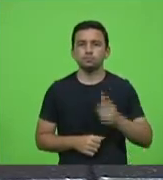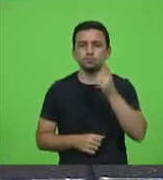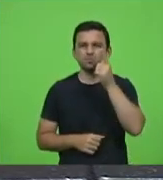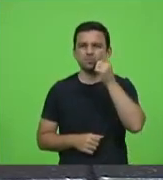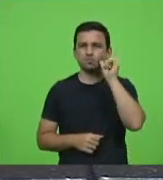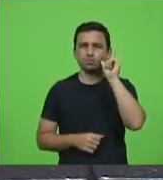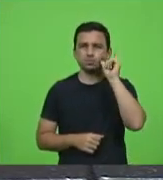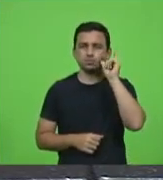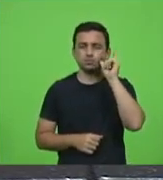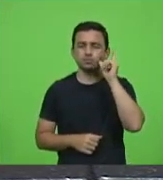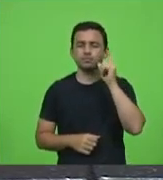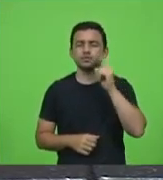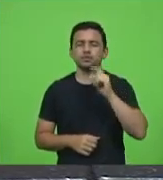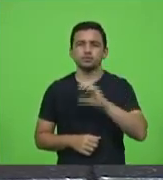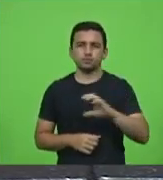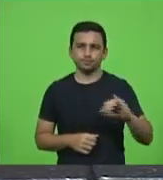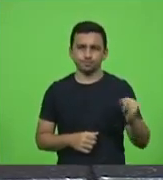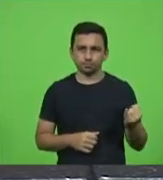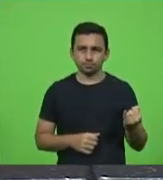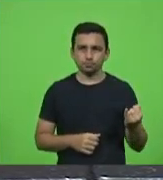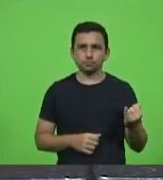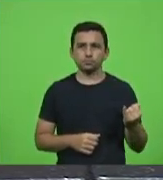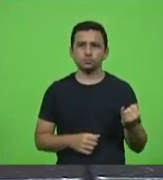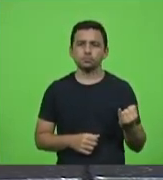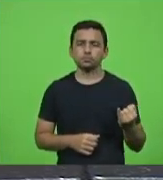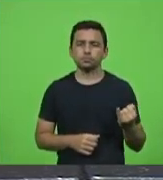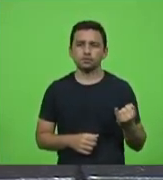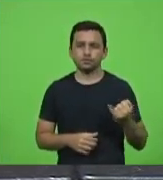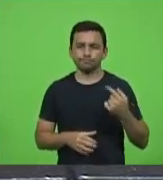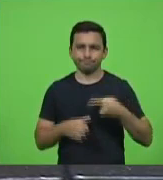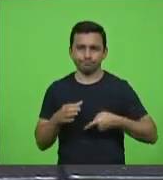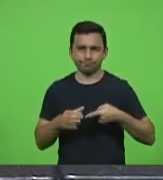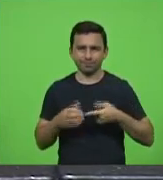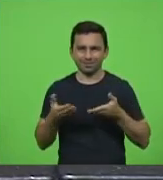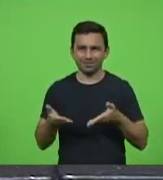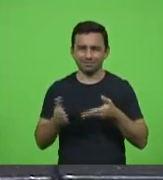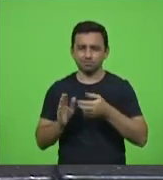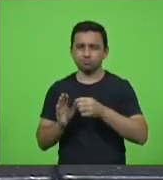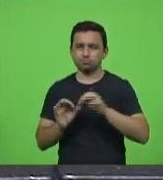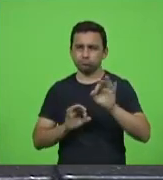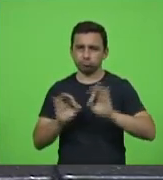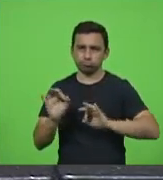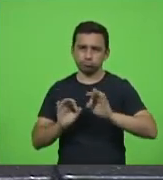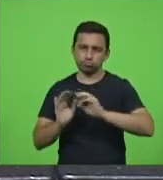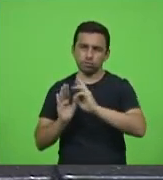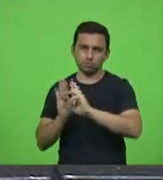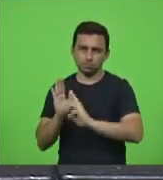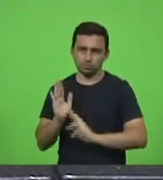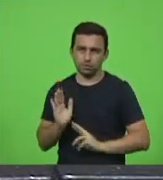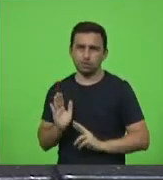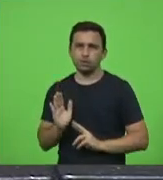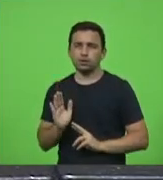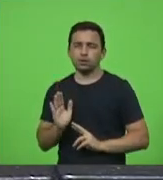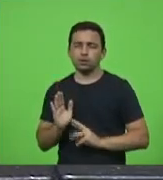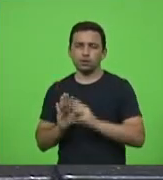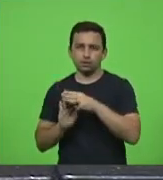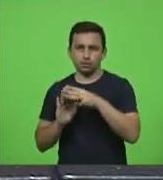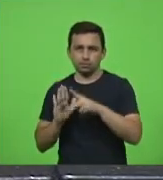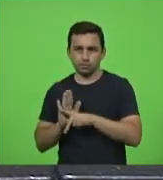comissão de justiça nós fizemos o relatório desta medida provisória